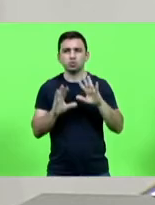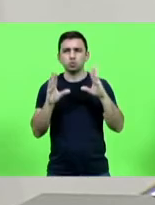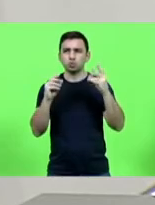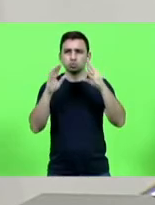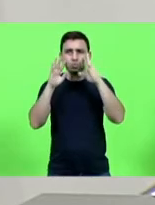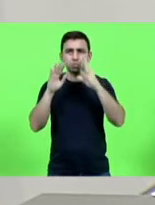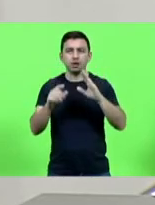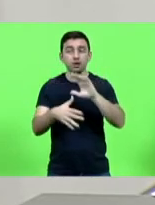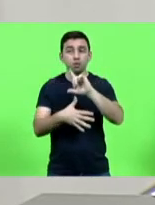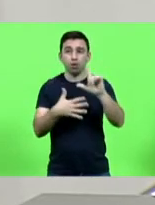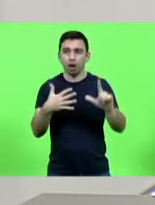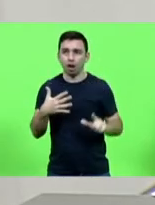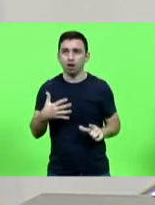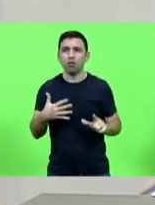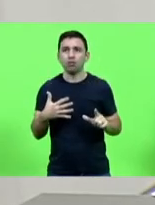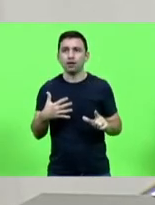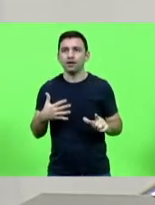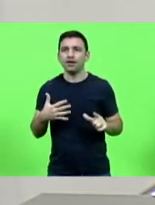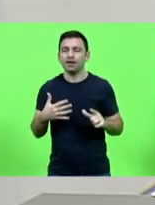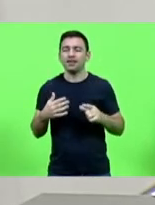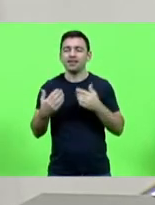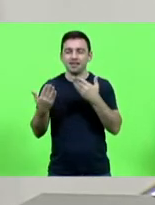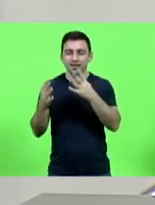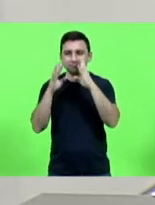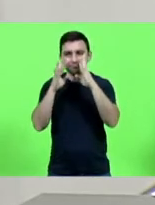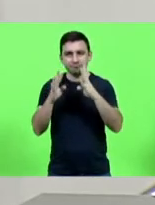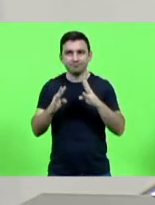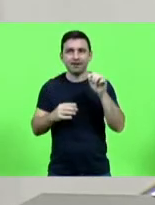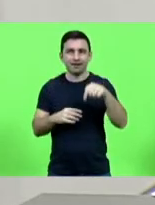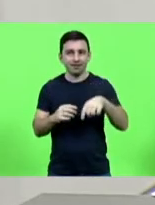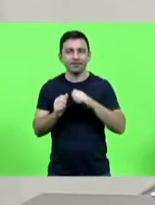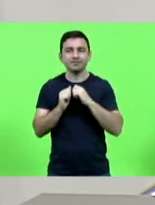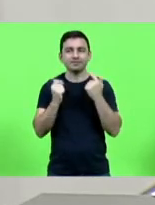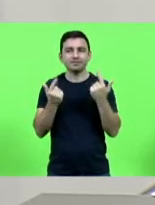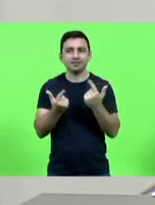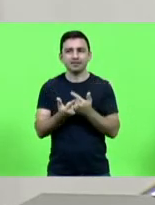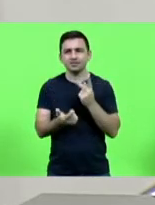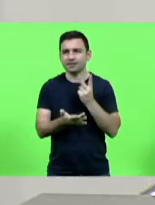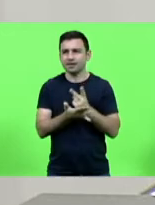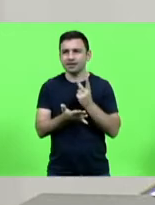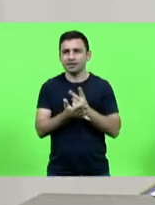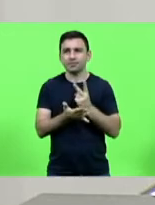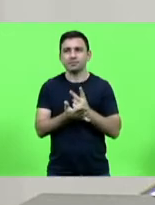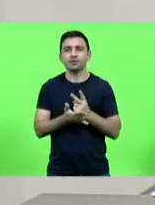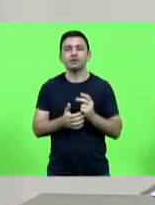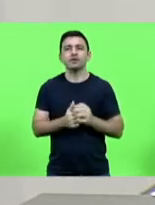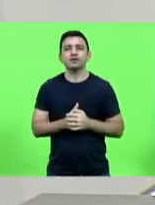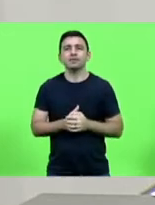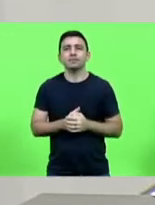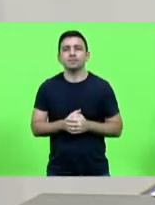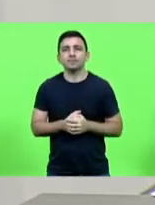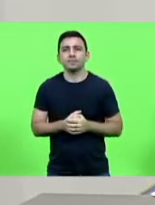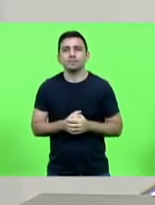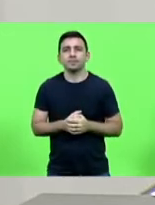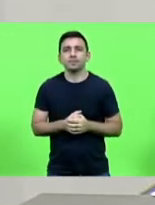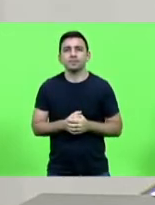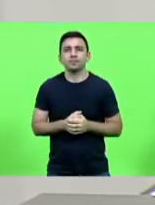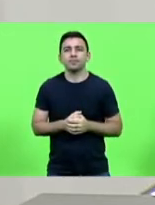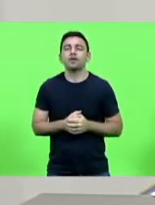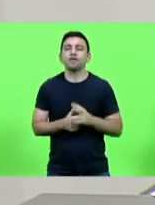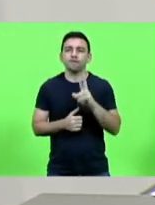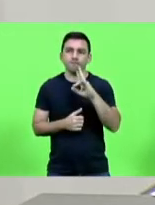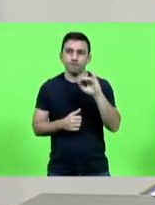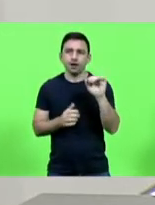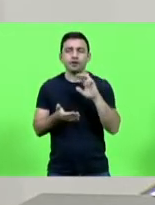litoral eu sei que ele está acompanhando a sessão como sempre faz e vai fazer esses